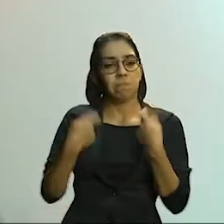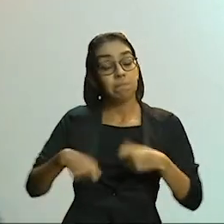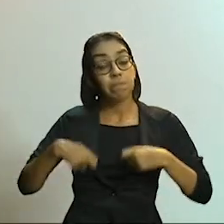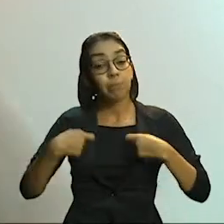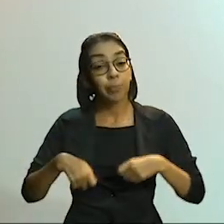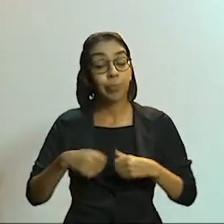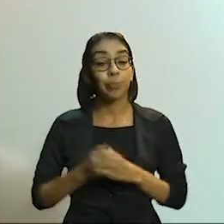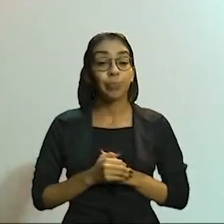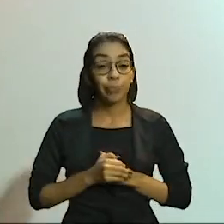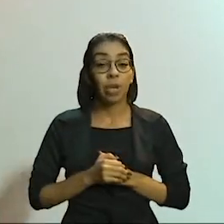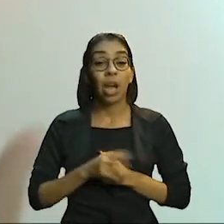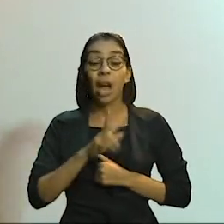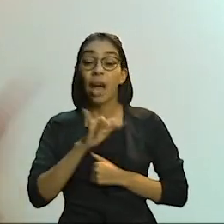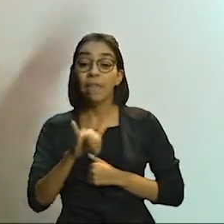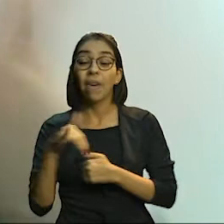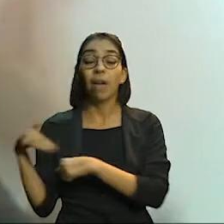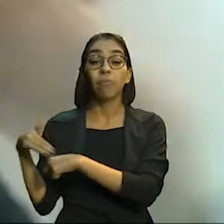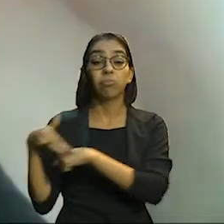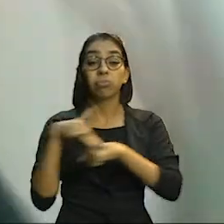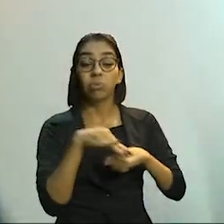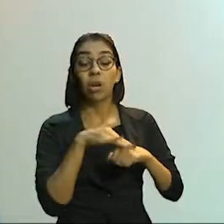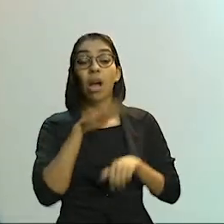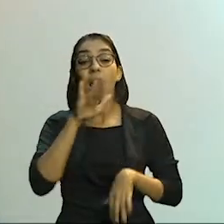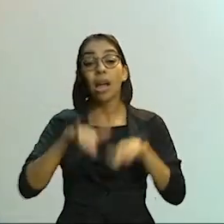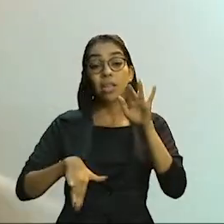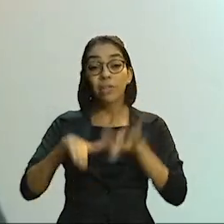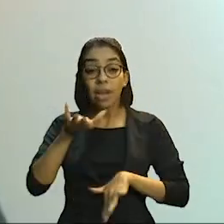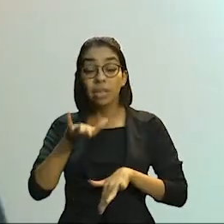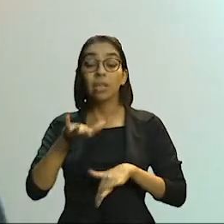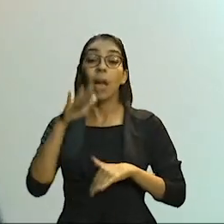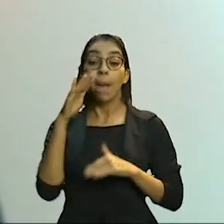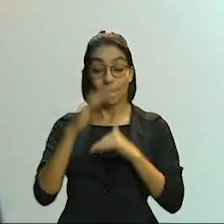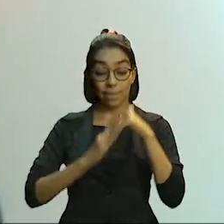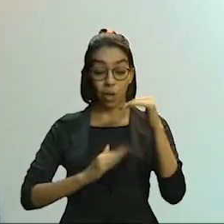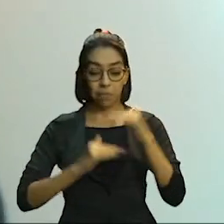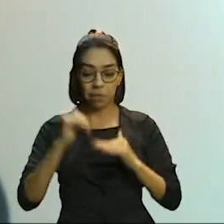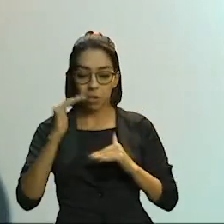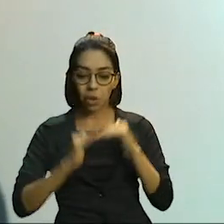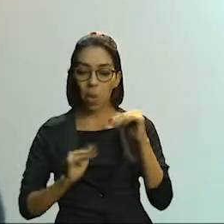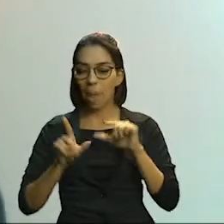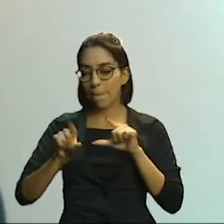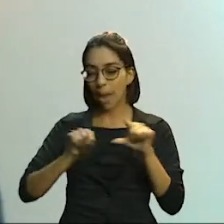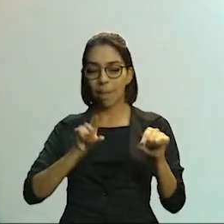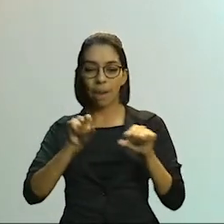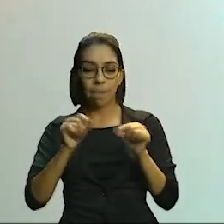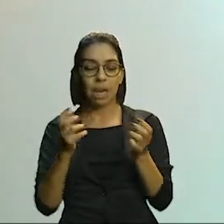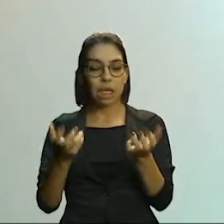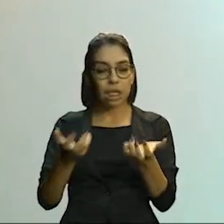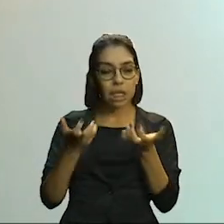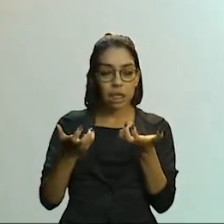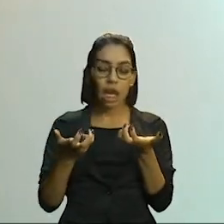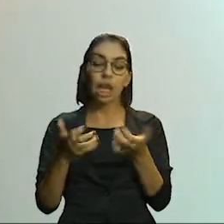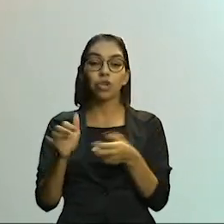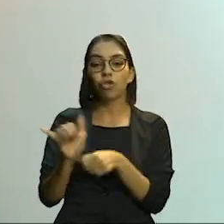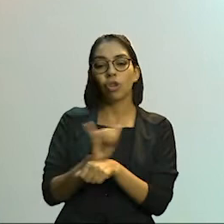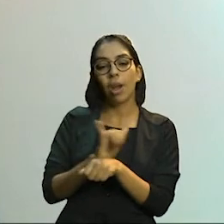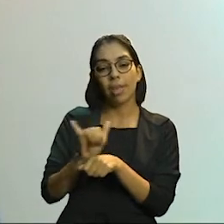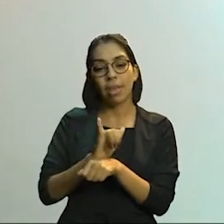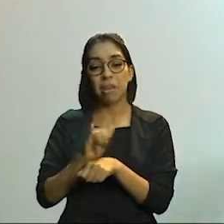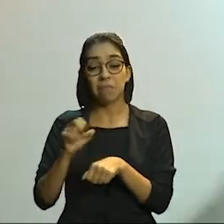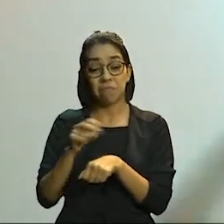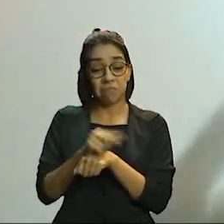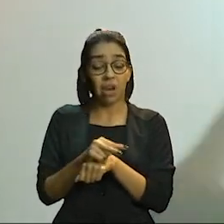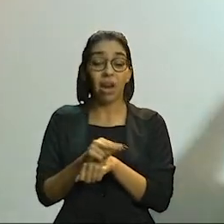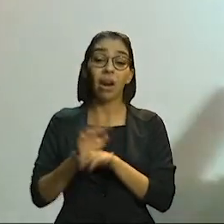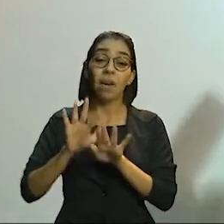até dinamizar certas profissões e certas formas de empregabilidade que poderiam ser